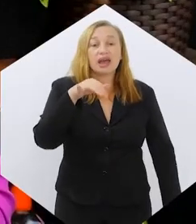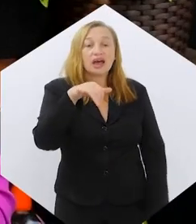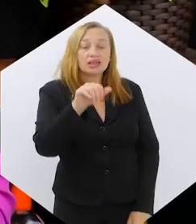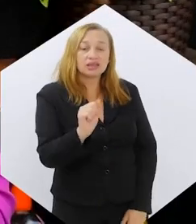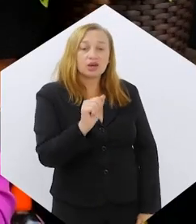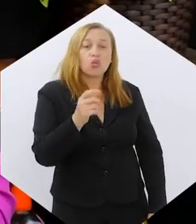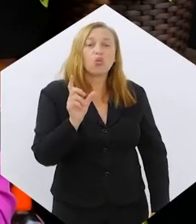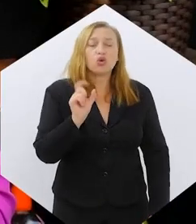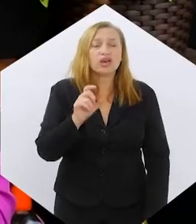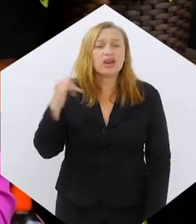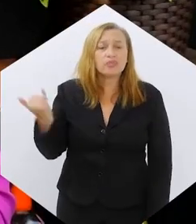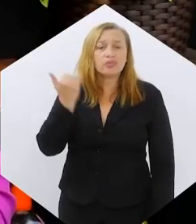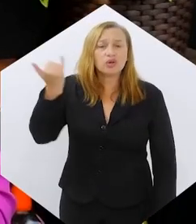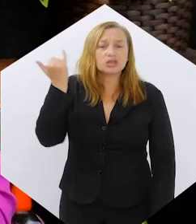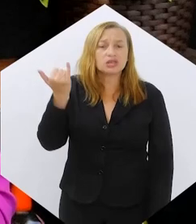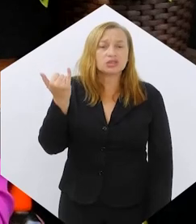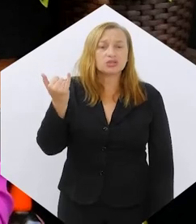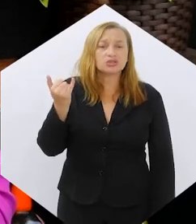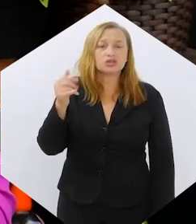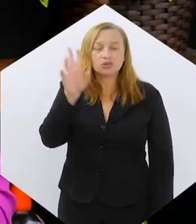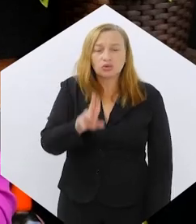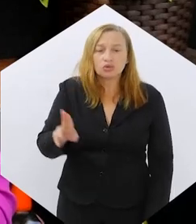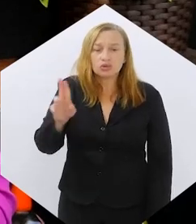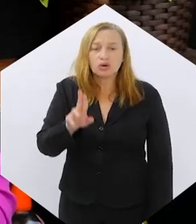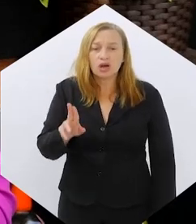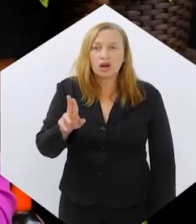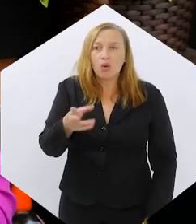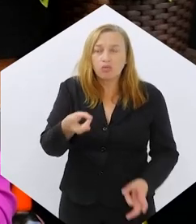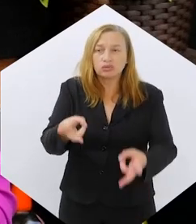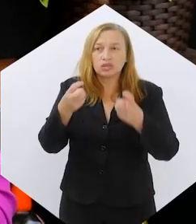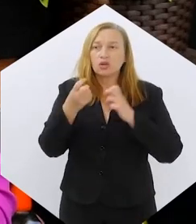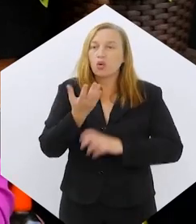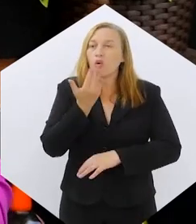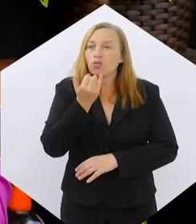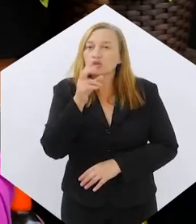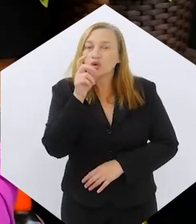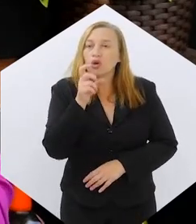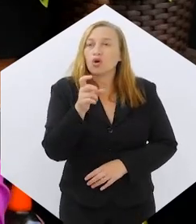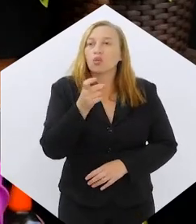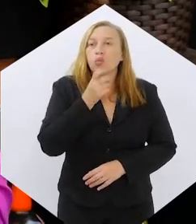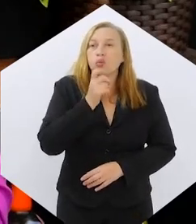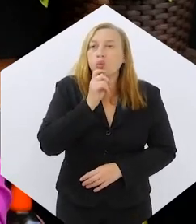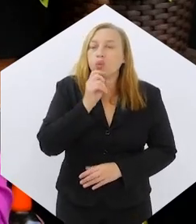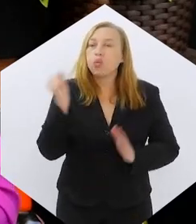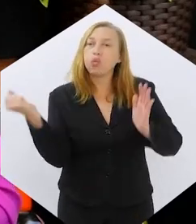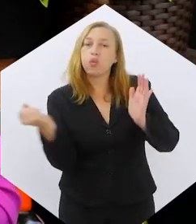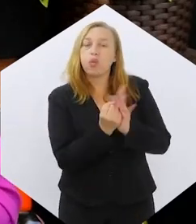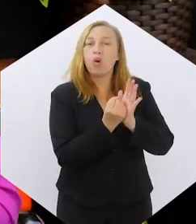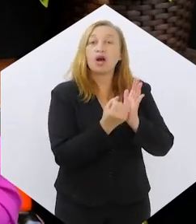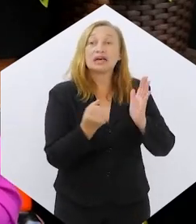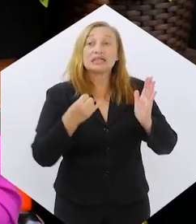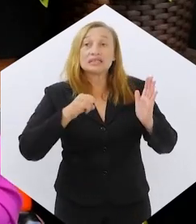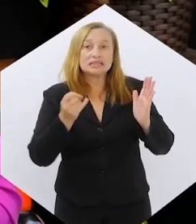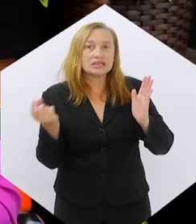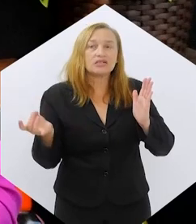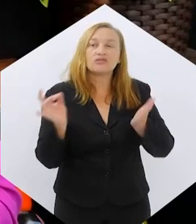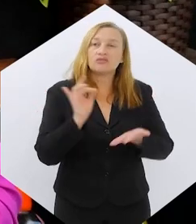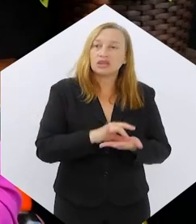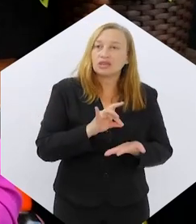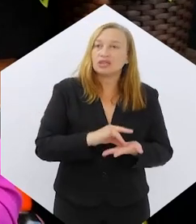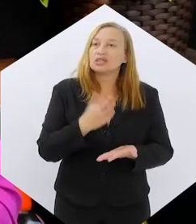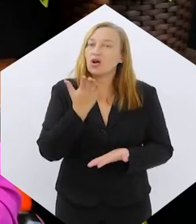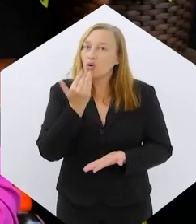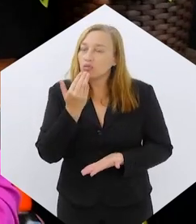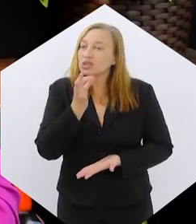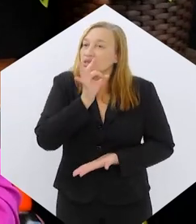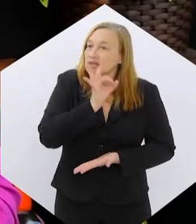importante o paciente, o usuário, observar nesses alimentos congelados também ali no rótulo, se realmente aquela é